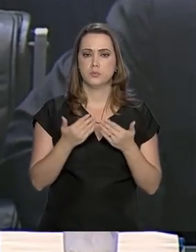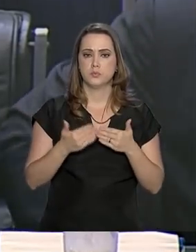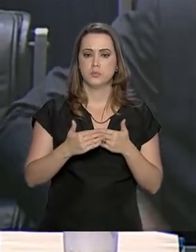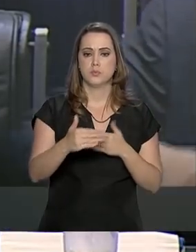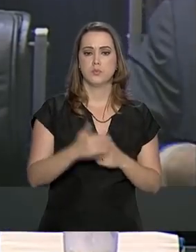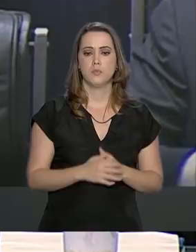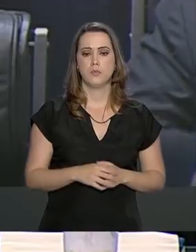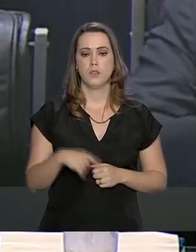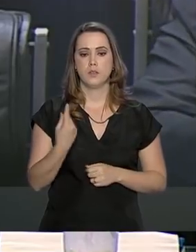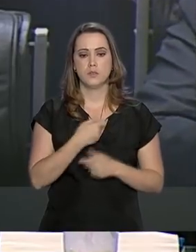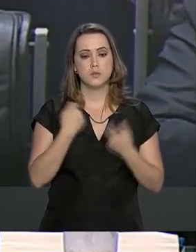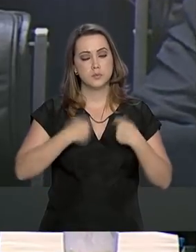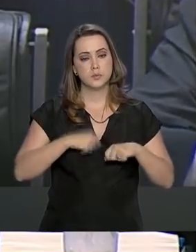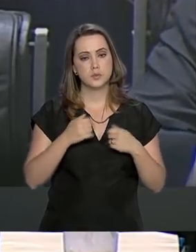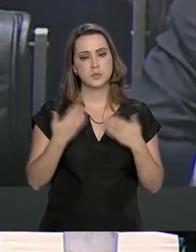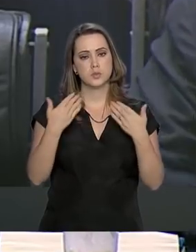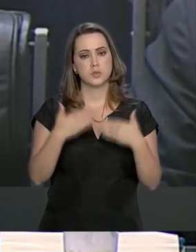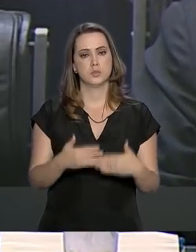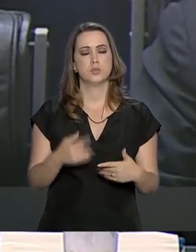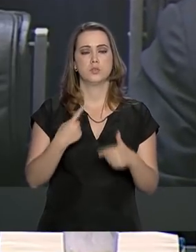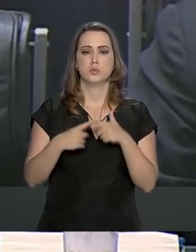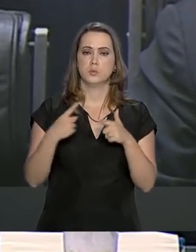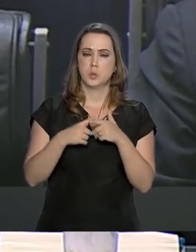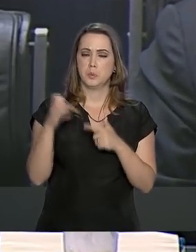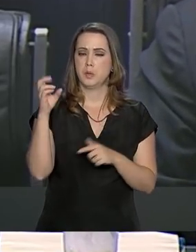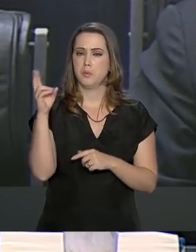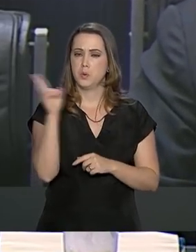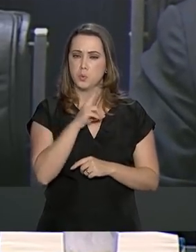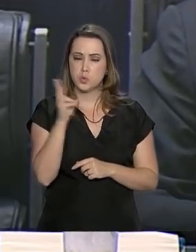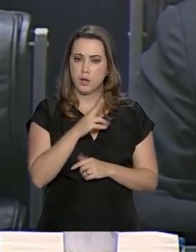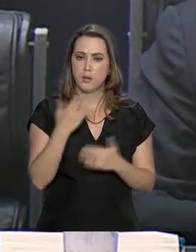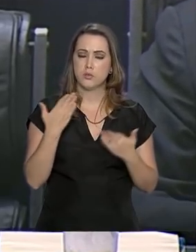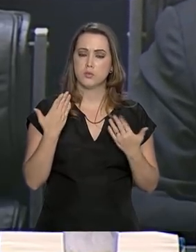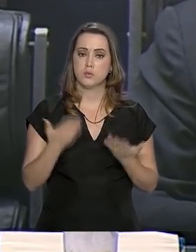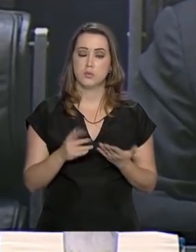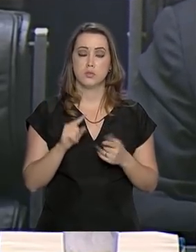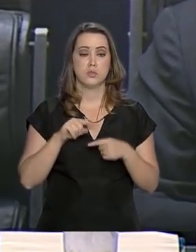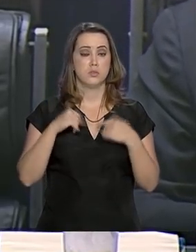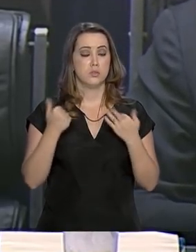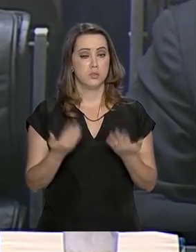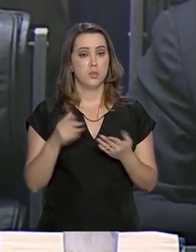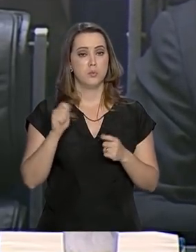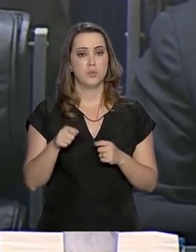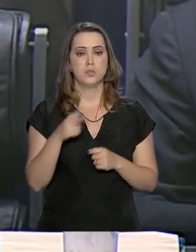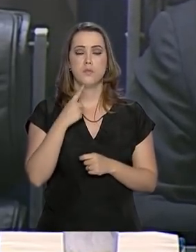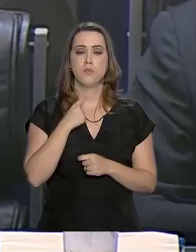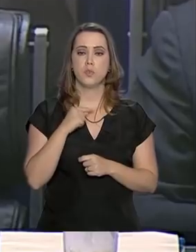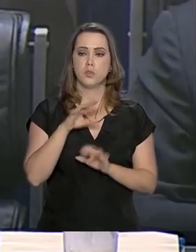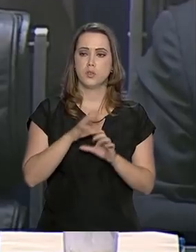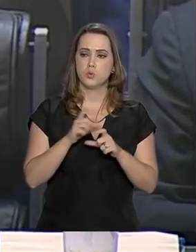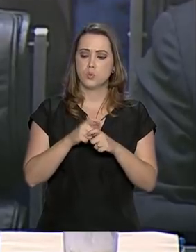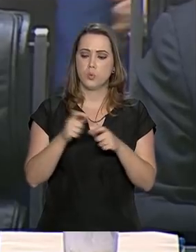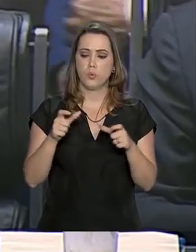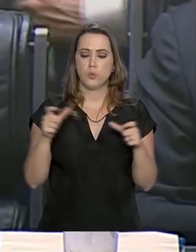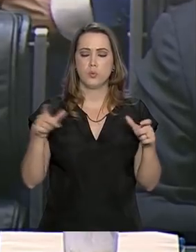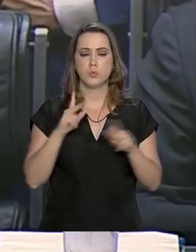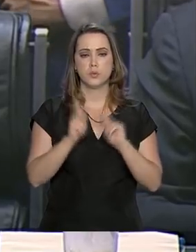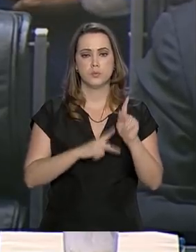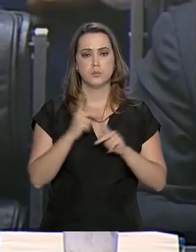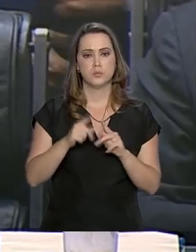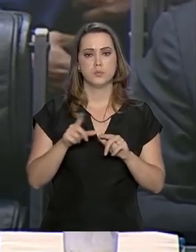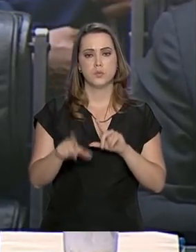legislatura, precisaremos enfrentar uma pauta de matérias urgentes, de modo a corresponder à vontade da maioria da população